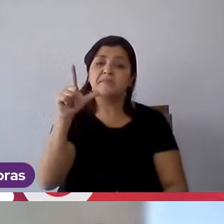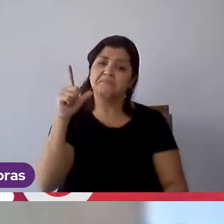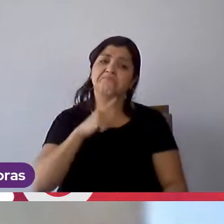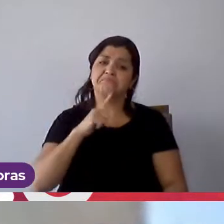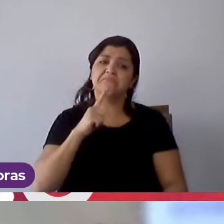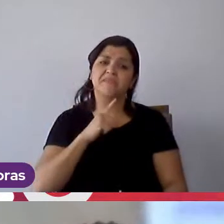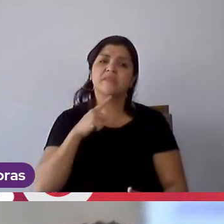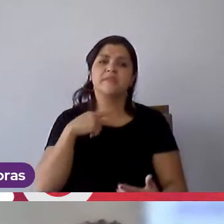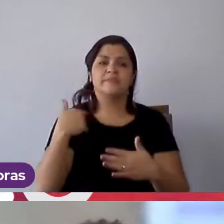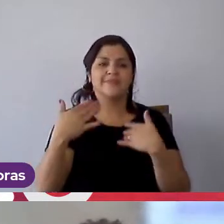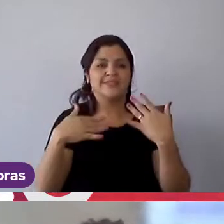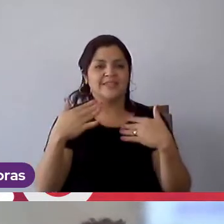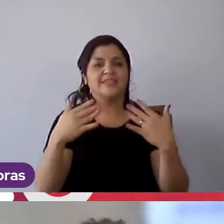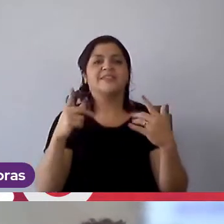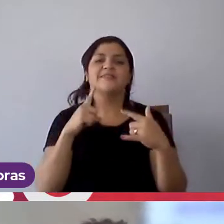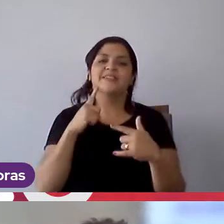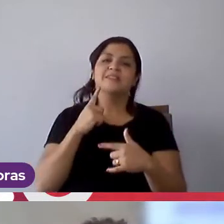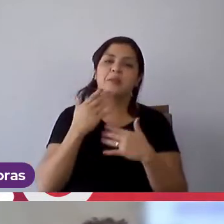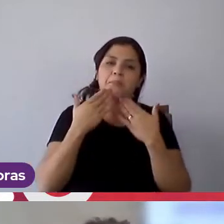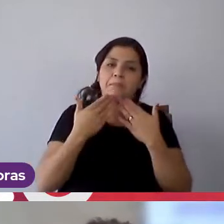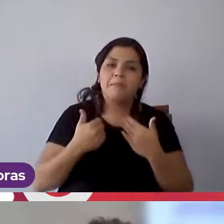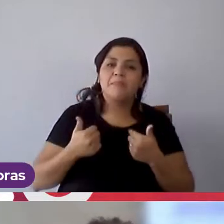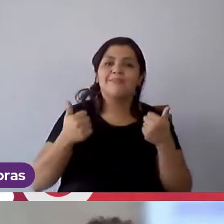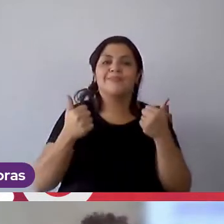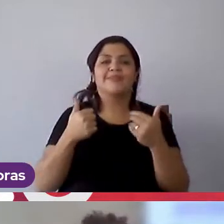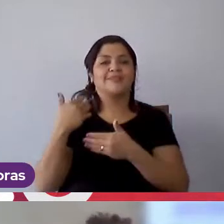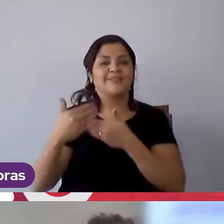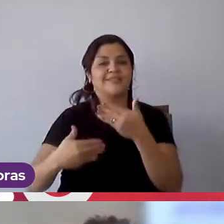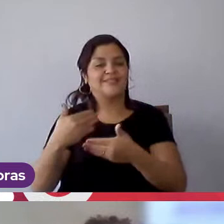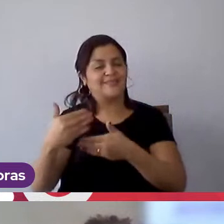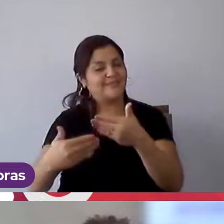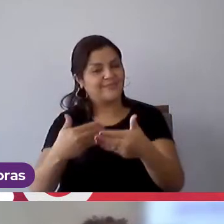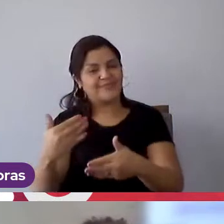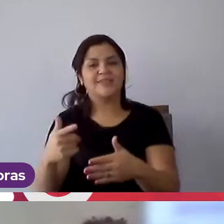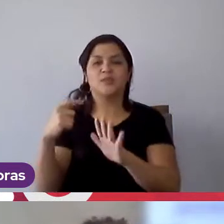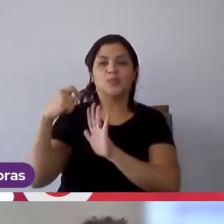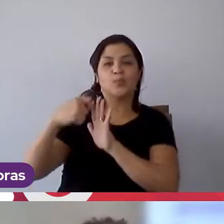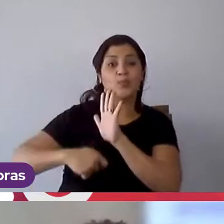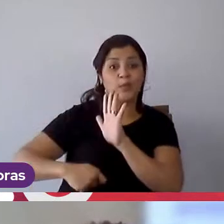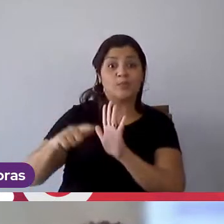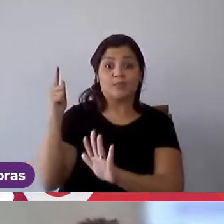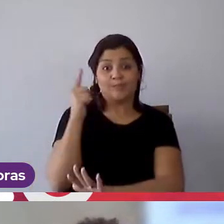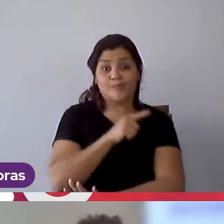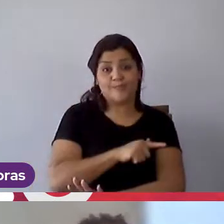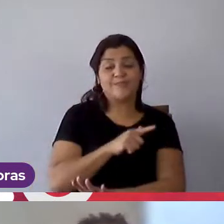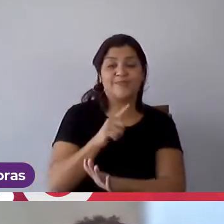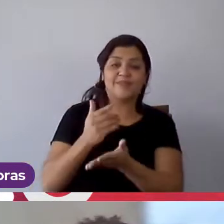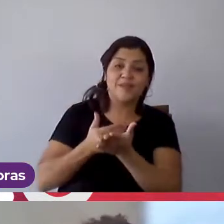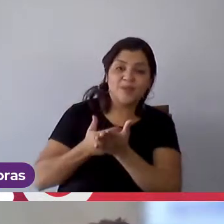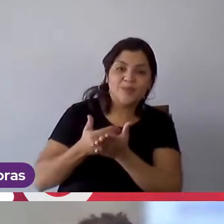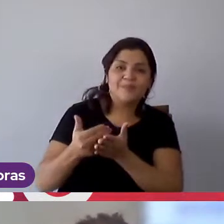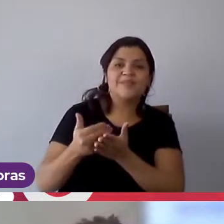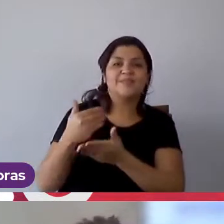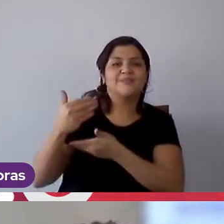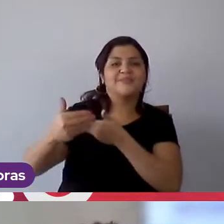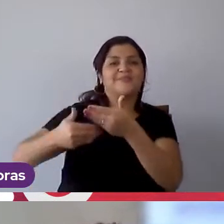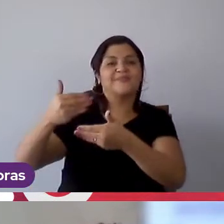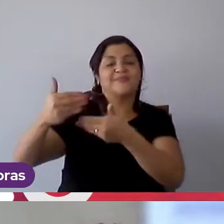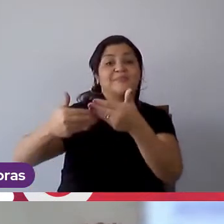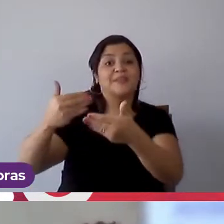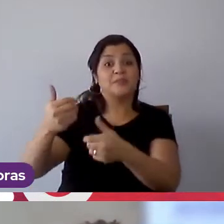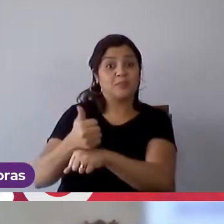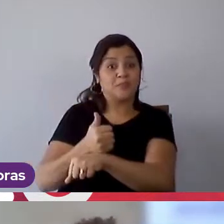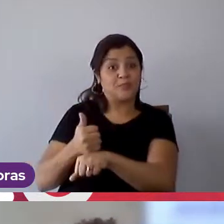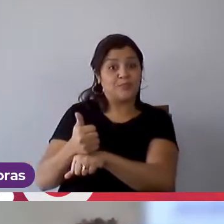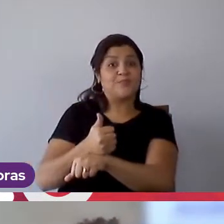você vai ter ali uma probabilidade muito maior de ser contratado, de começar a sua carreira aqui, eu